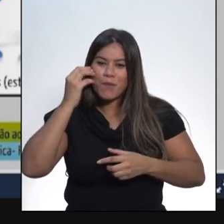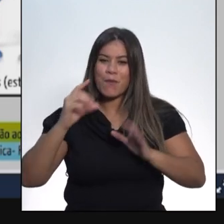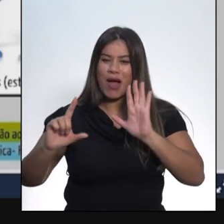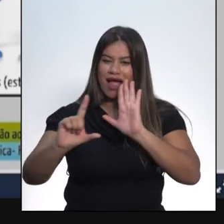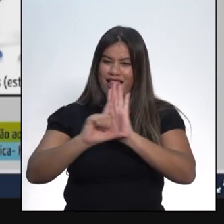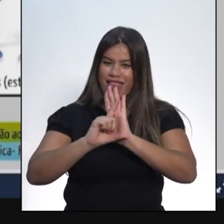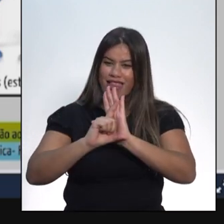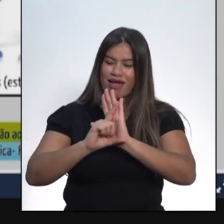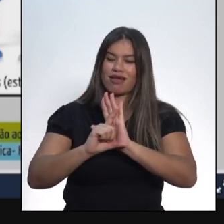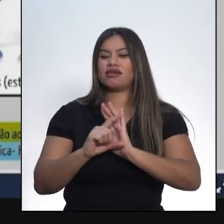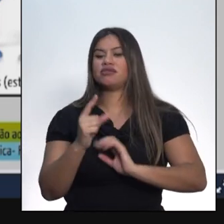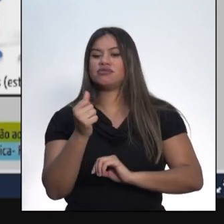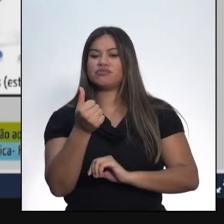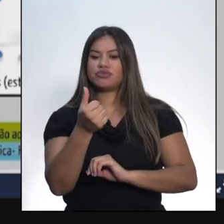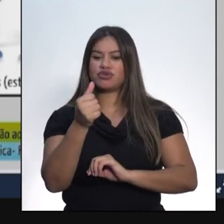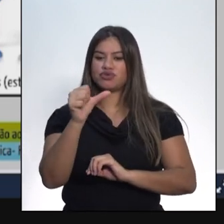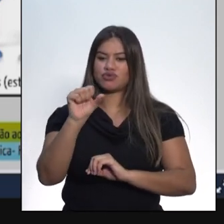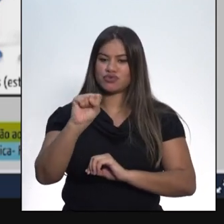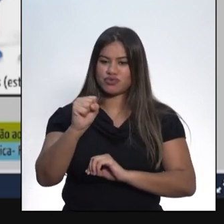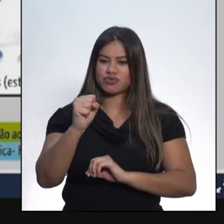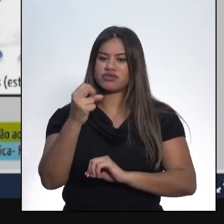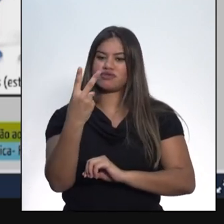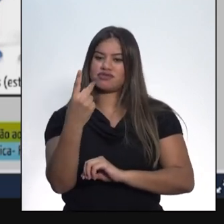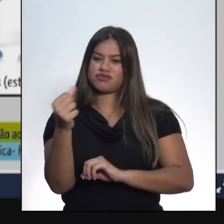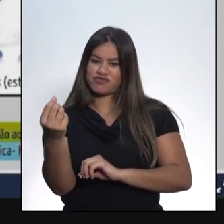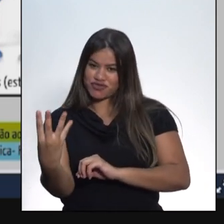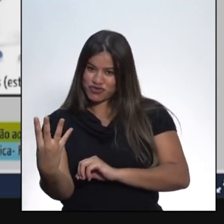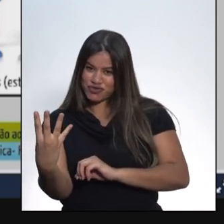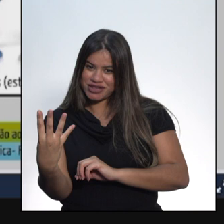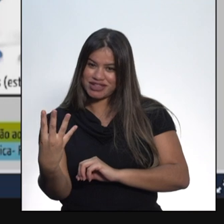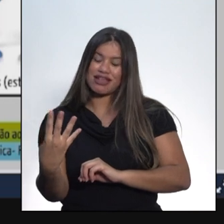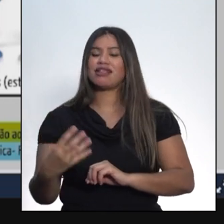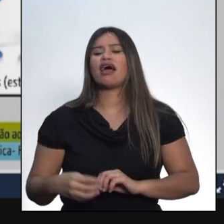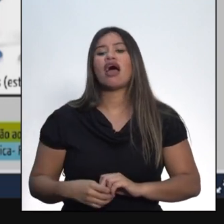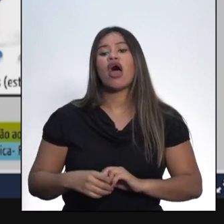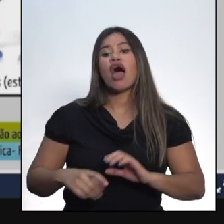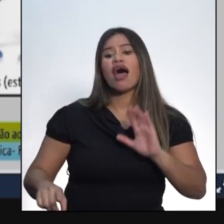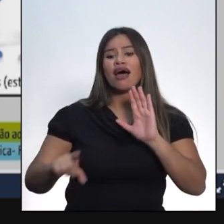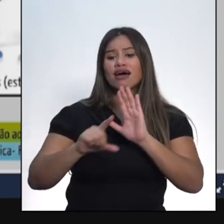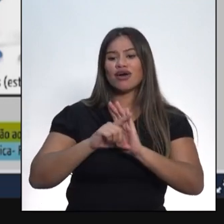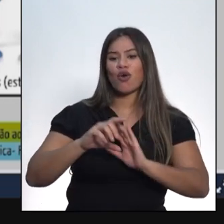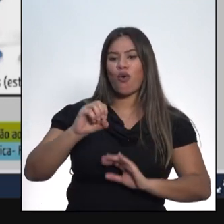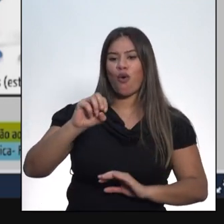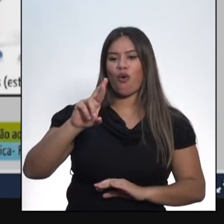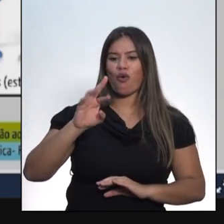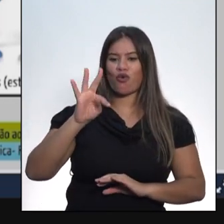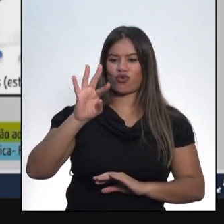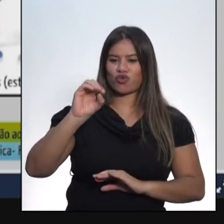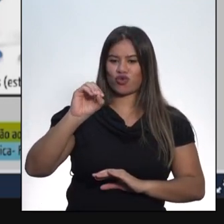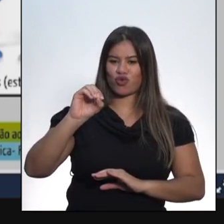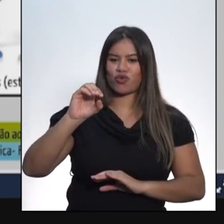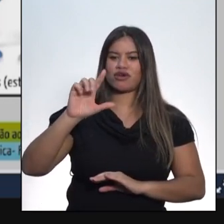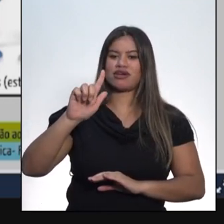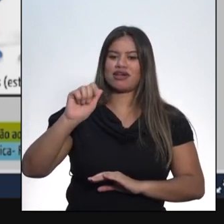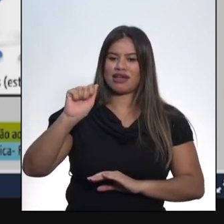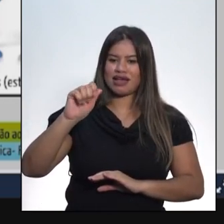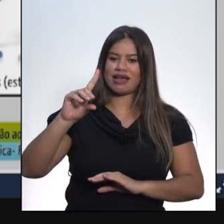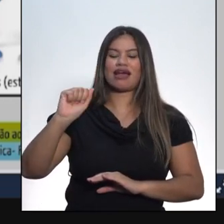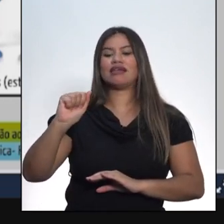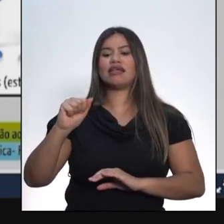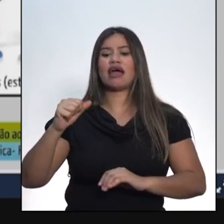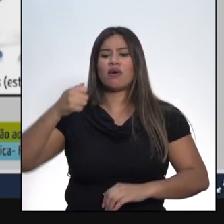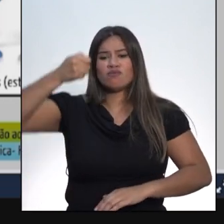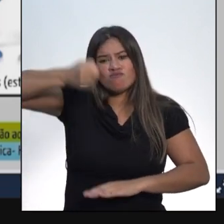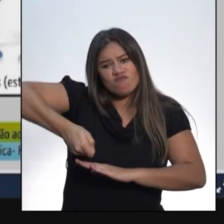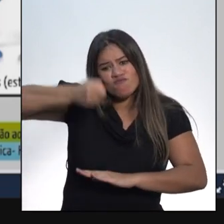1824. Uma Constituição outorgada é um documento imposto pelo uso da força.